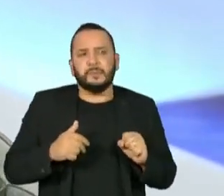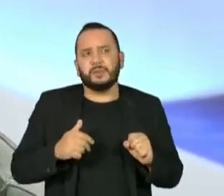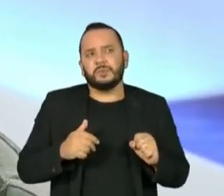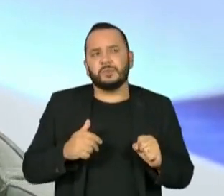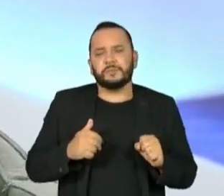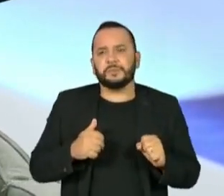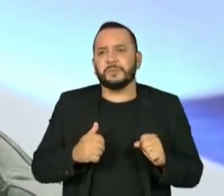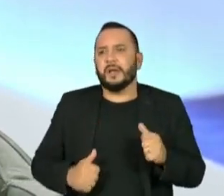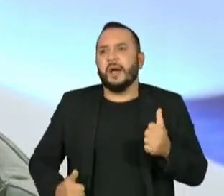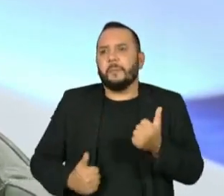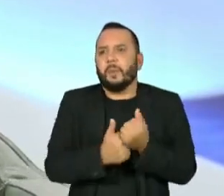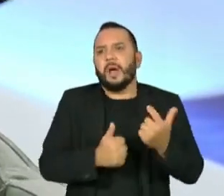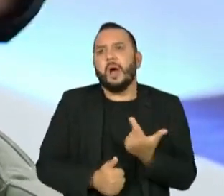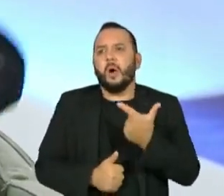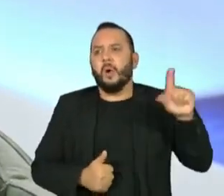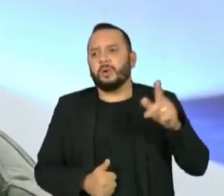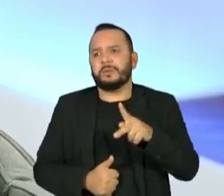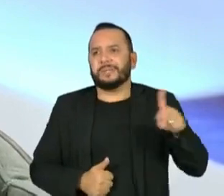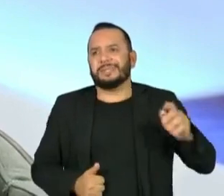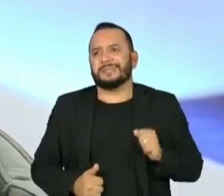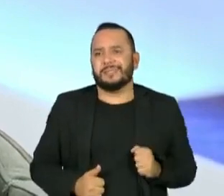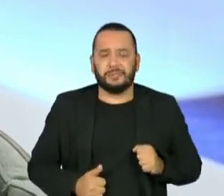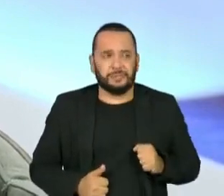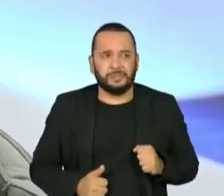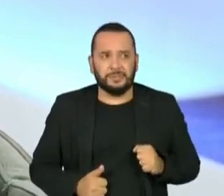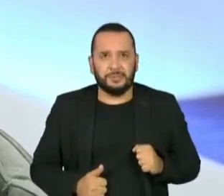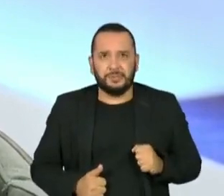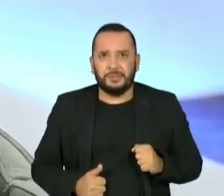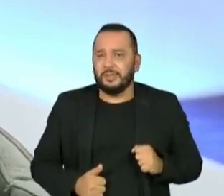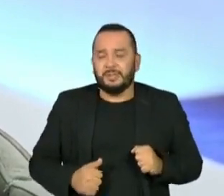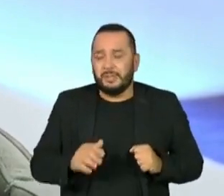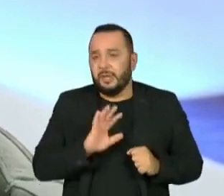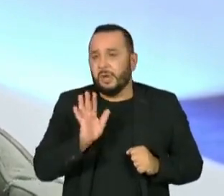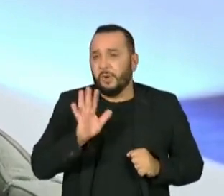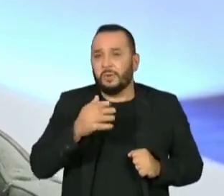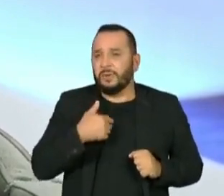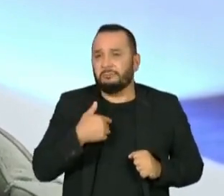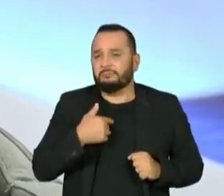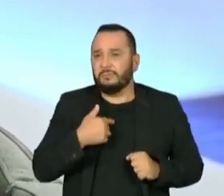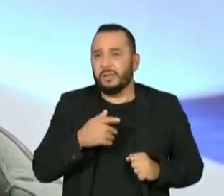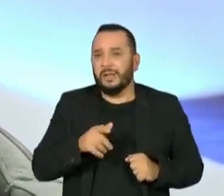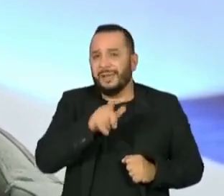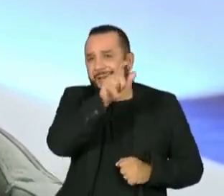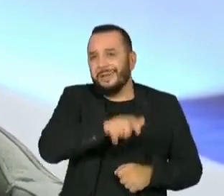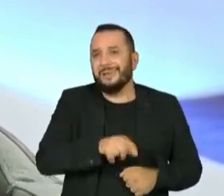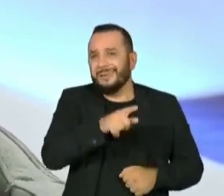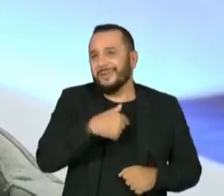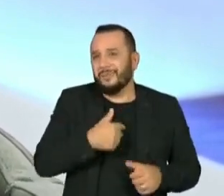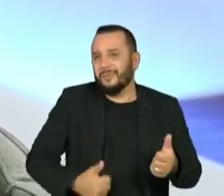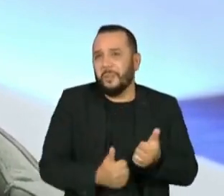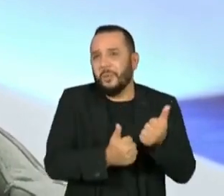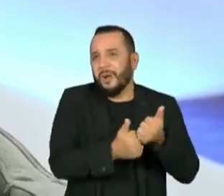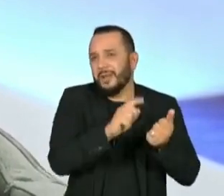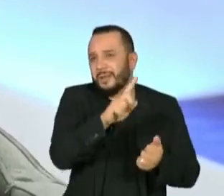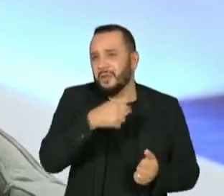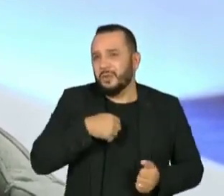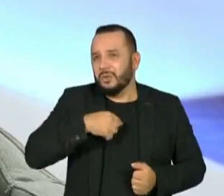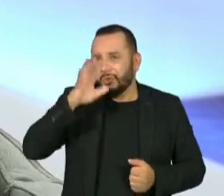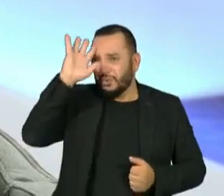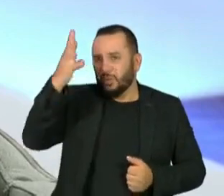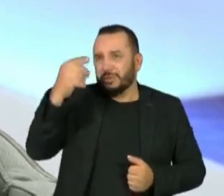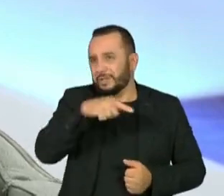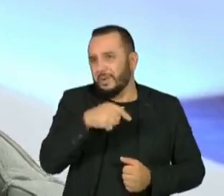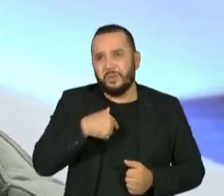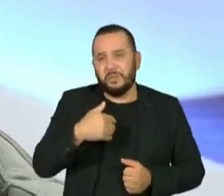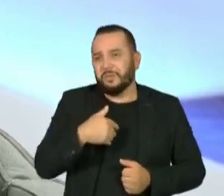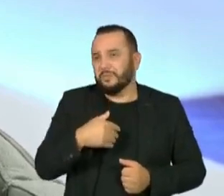diferente e apoiá-lo. Eu não vou apoiá porque eu não acho que ele seja a melhor solução. A continuidade dele não é a melhor